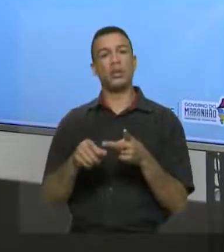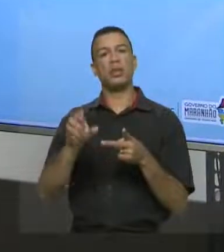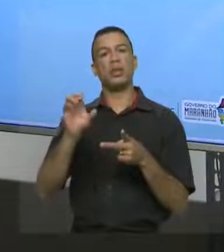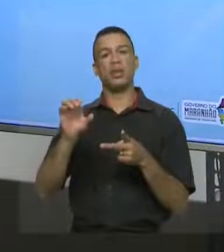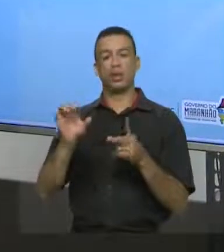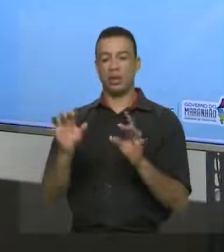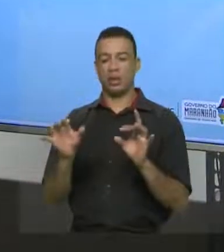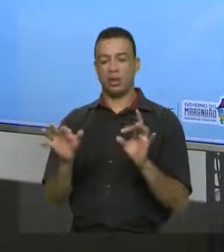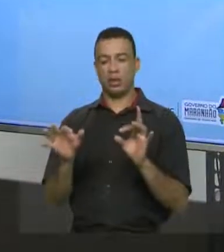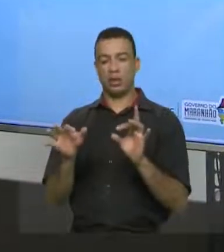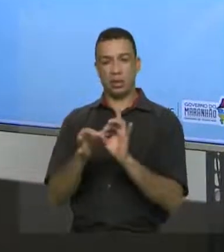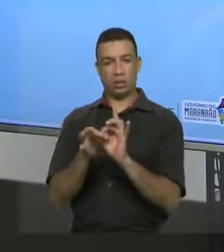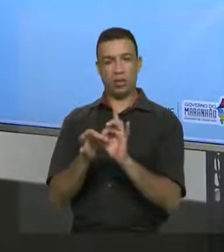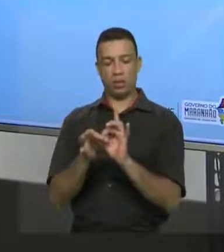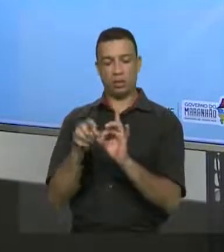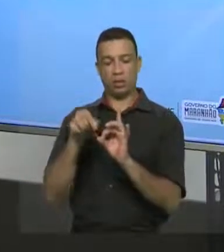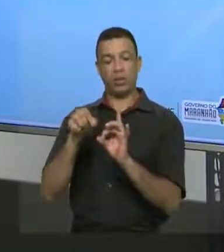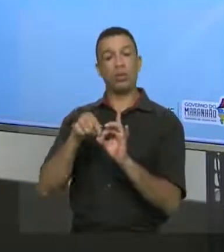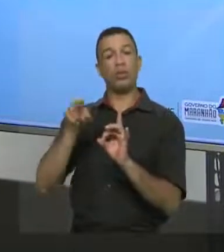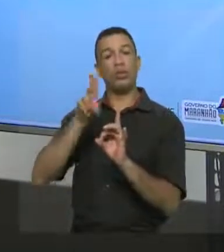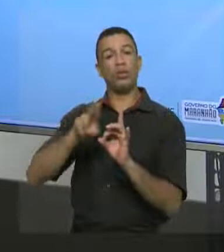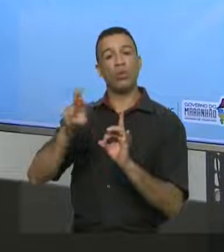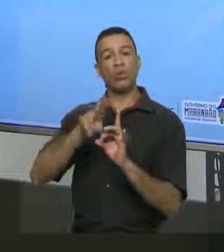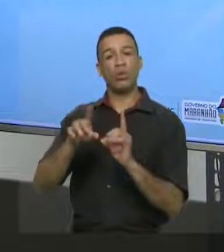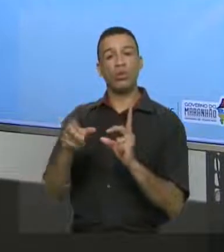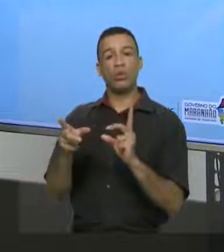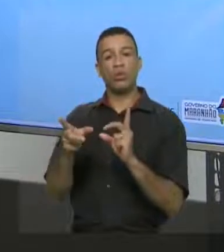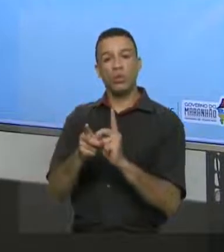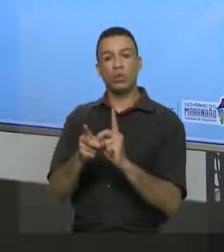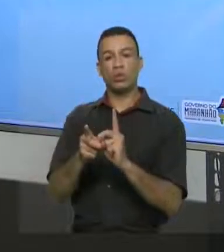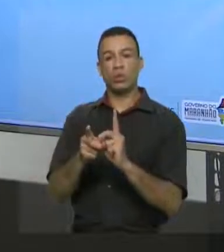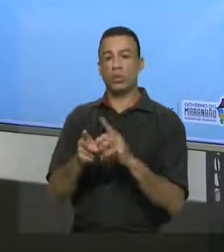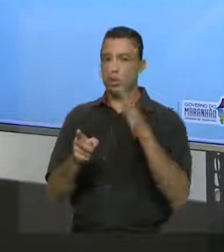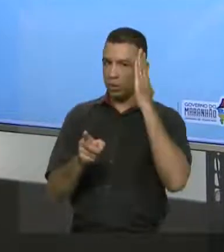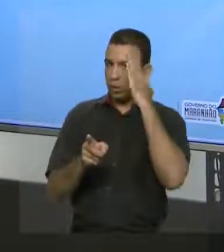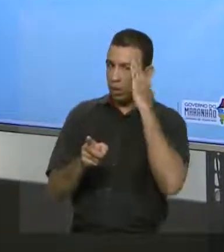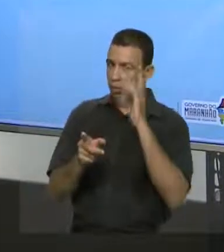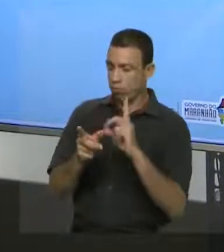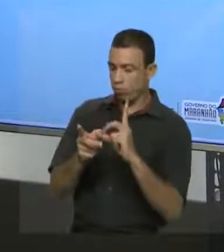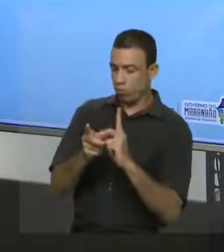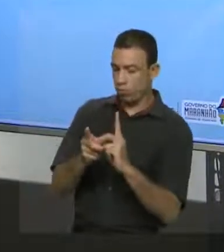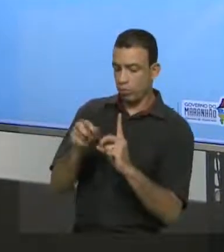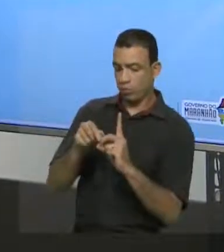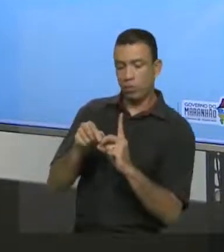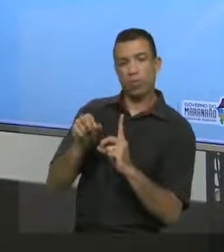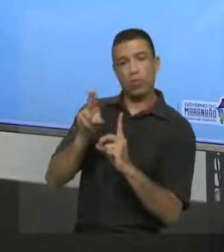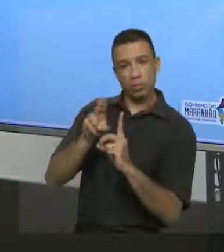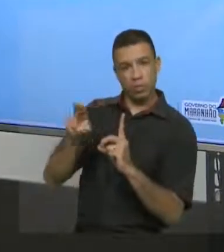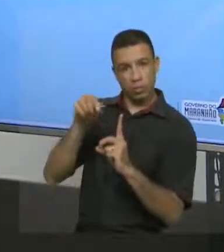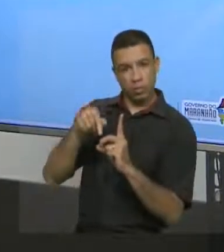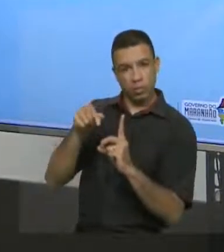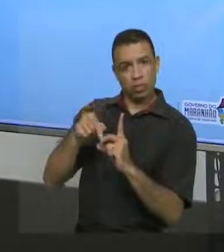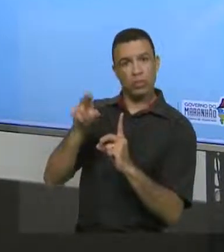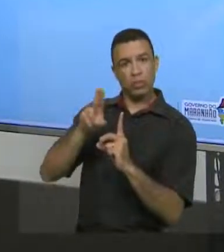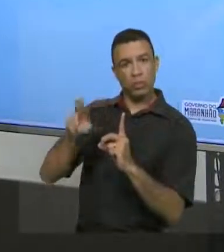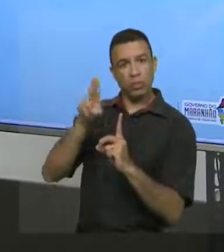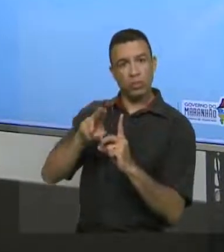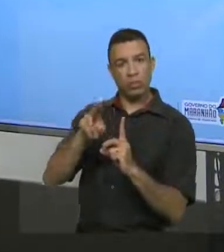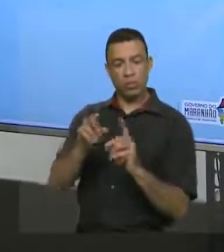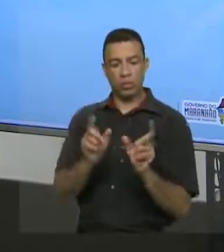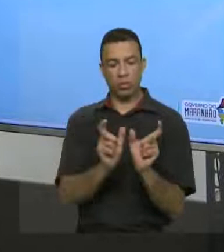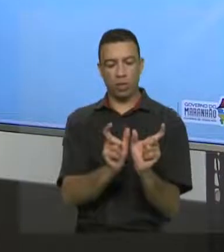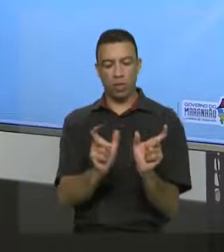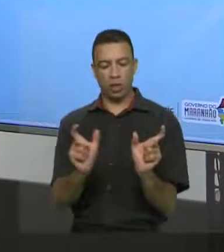conjunções. E aí, nós vamos falar das relações de sentidos. Você sabe que as conjunções têm essa função fundamental, né, que é ligar,